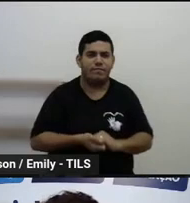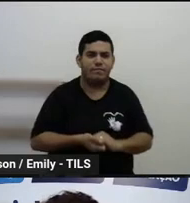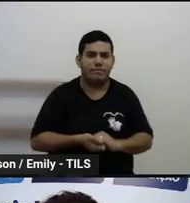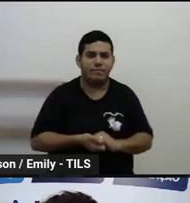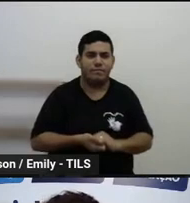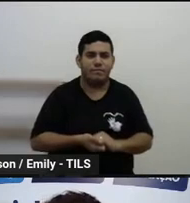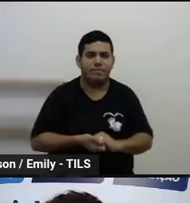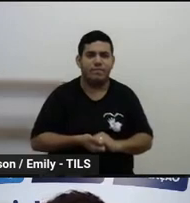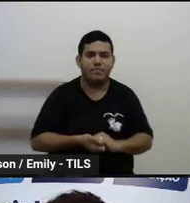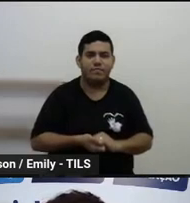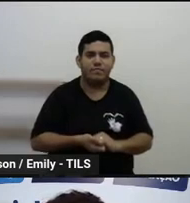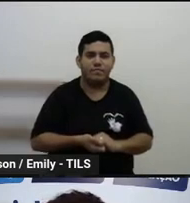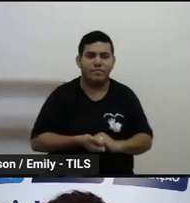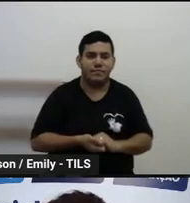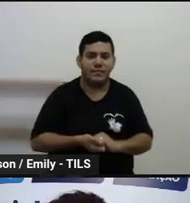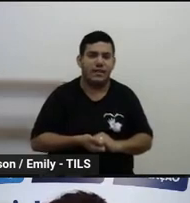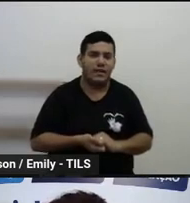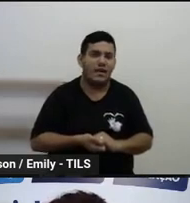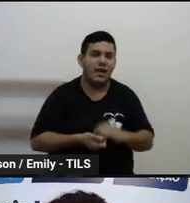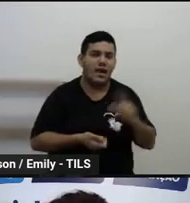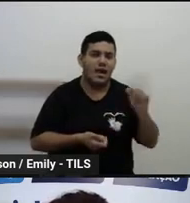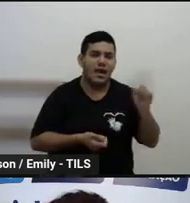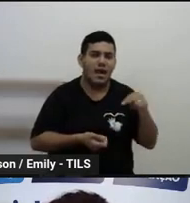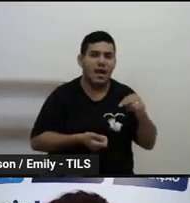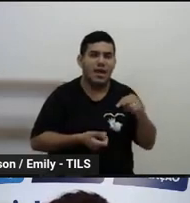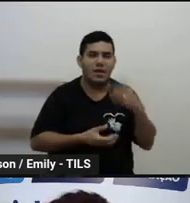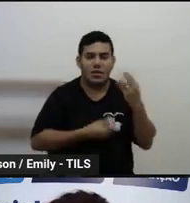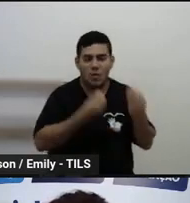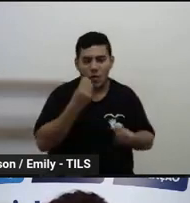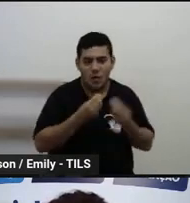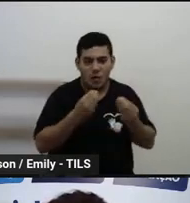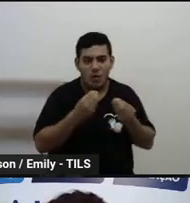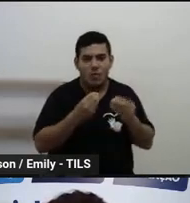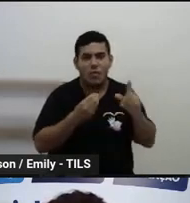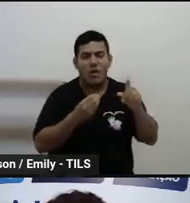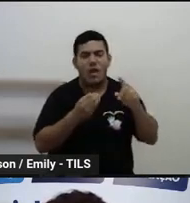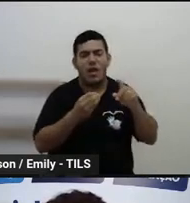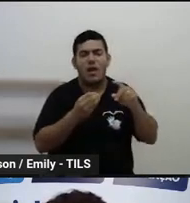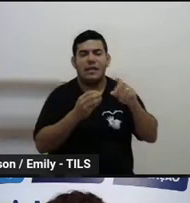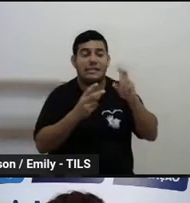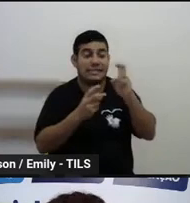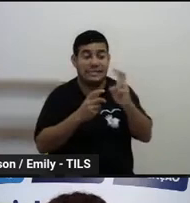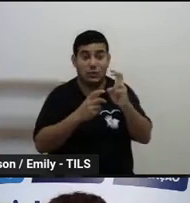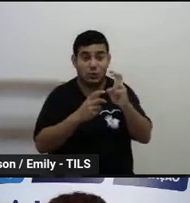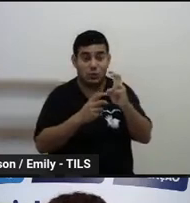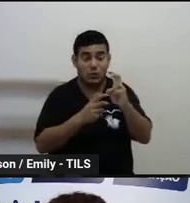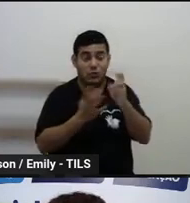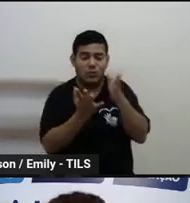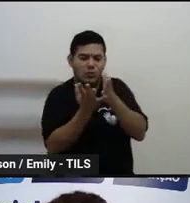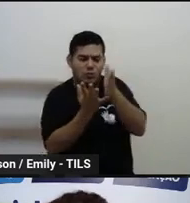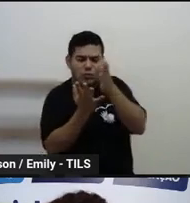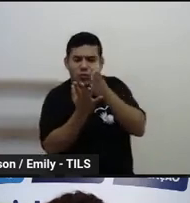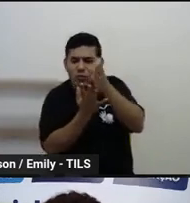Então, assim, o programa ele é baseado em cinco eixos.